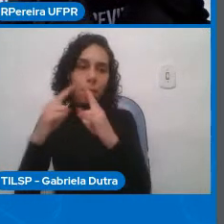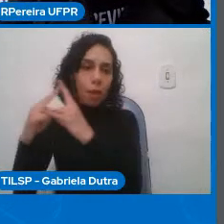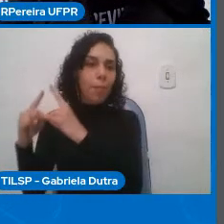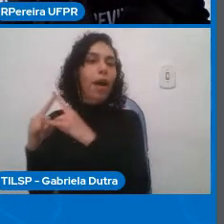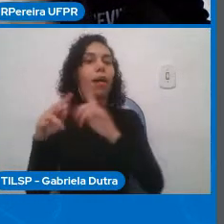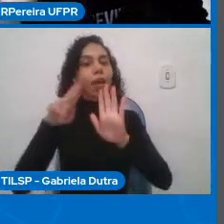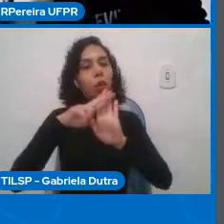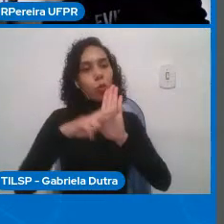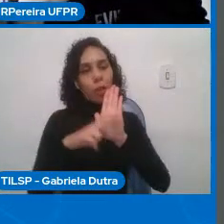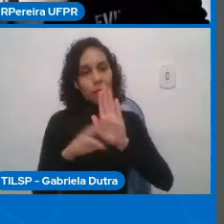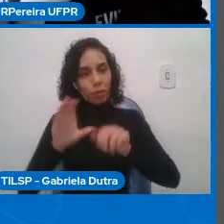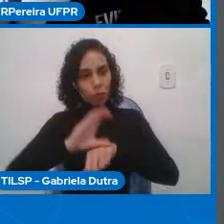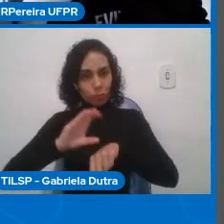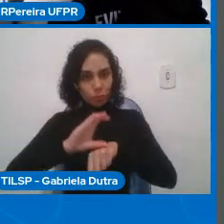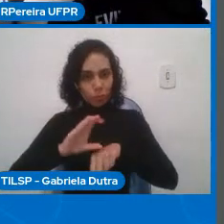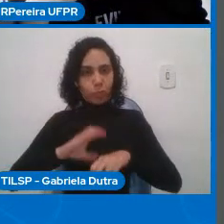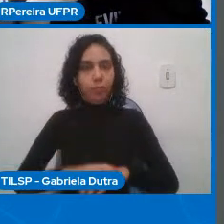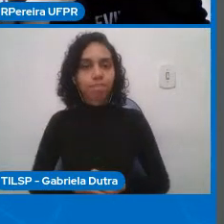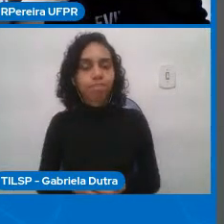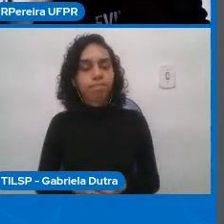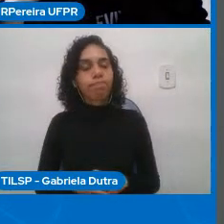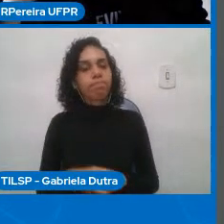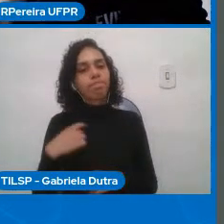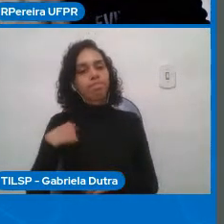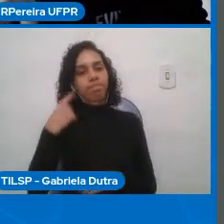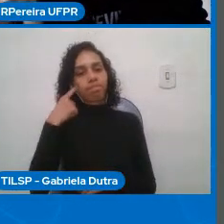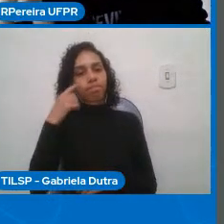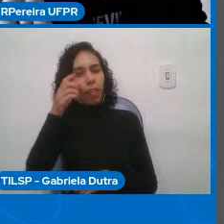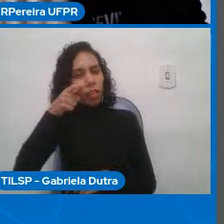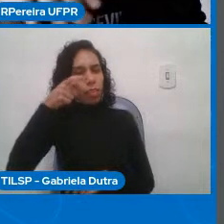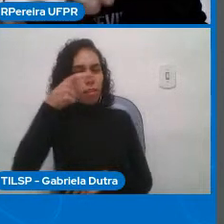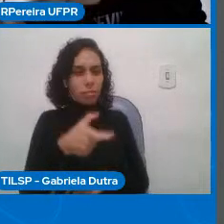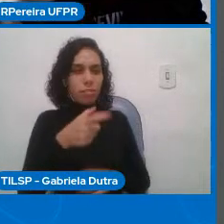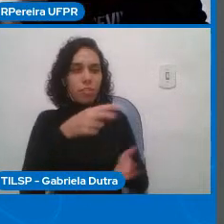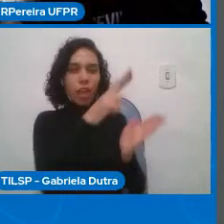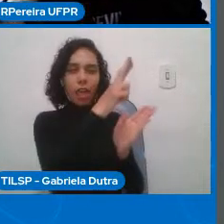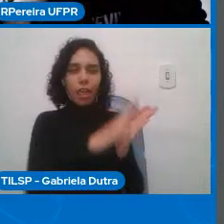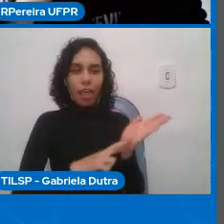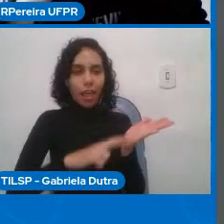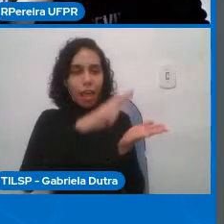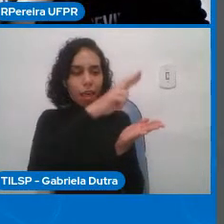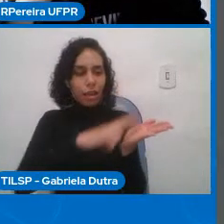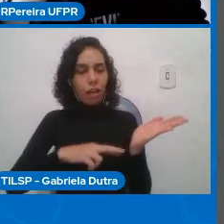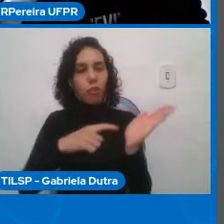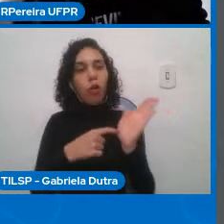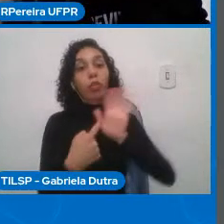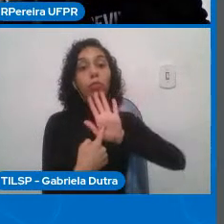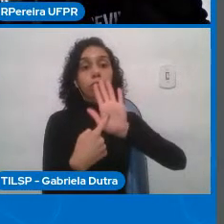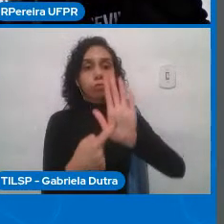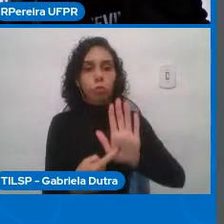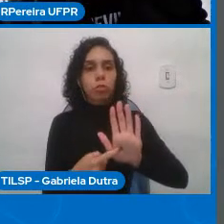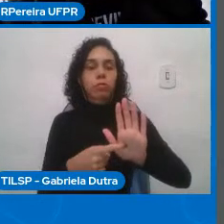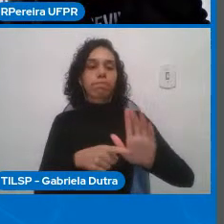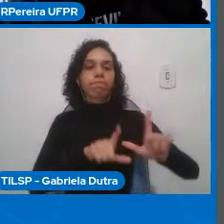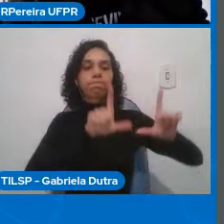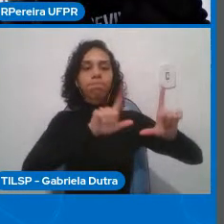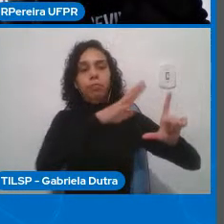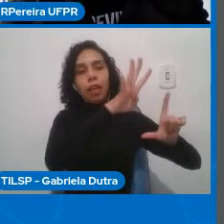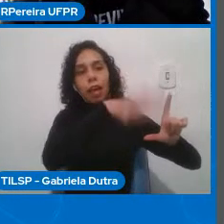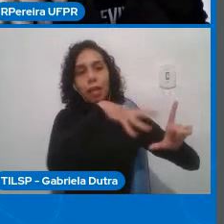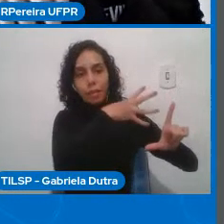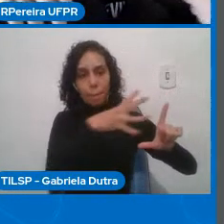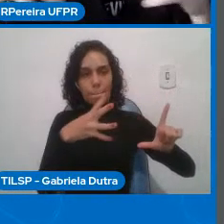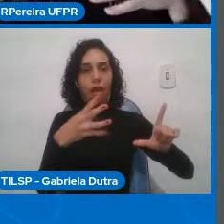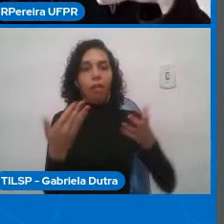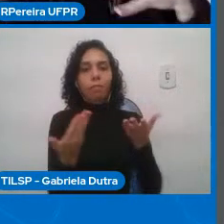o que eu achei interessante também nesse relatório eles trazem aí na tabela à esquerda uma série de